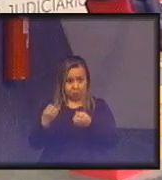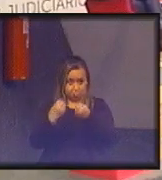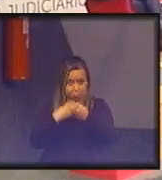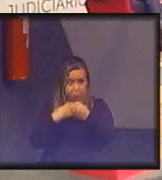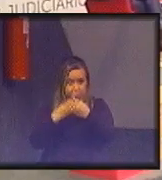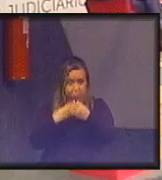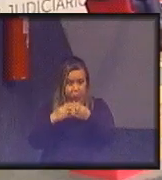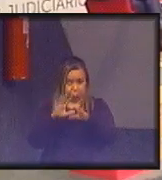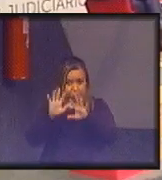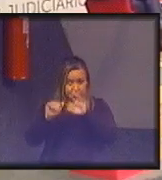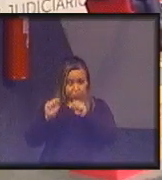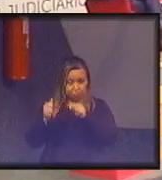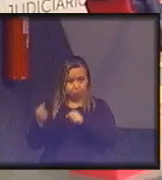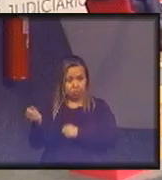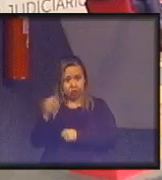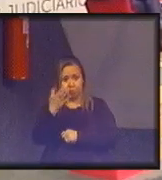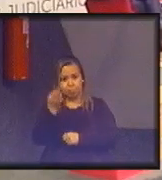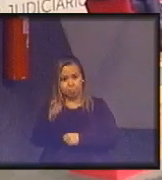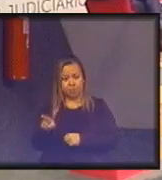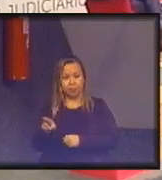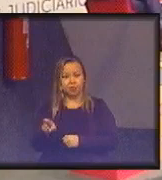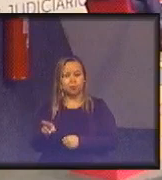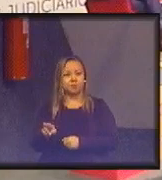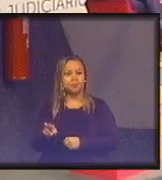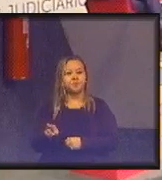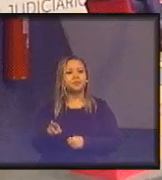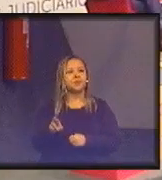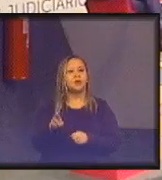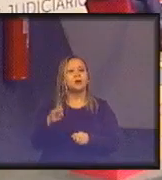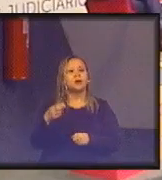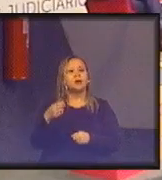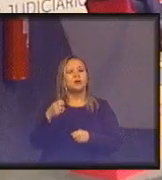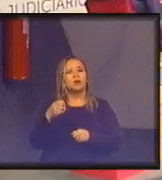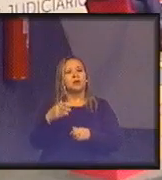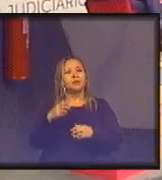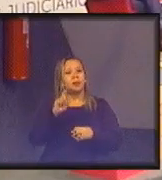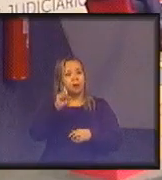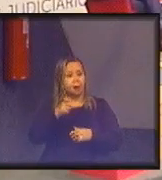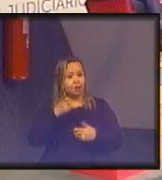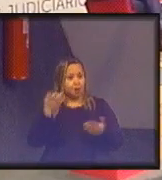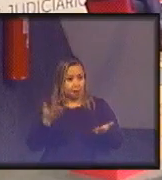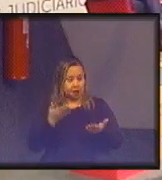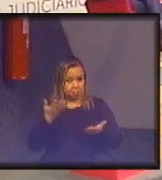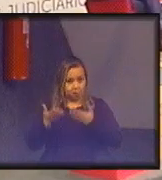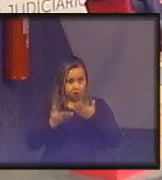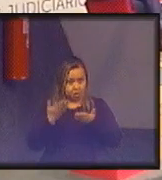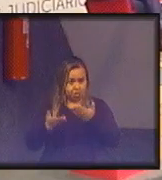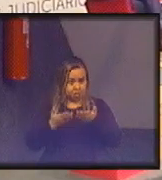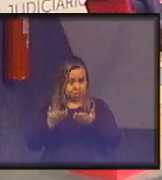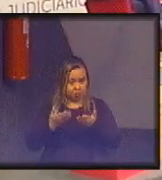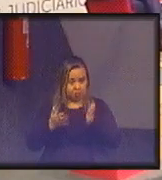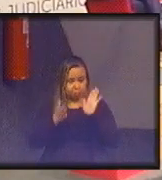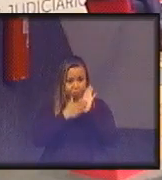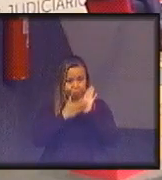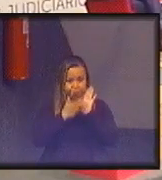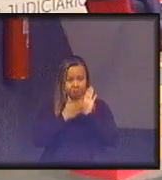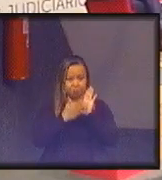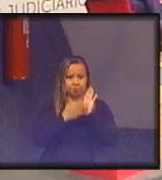inovação deixou de ser para a expansão da produção e passou a ser em relação ao que? ao propósito